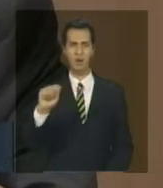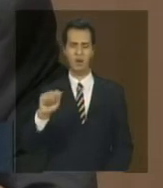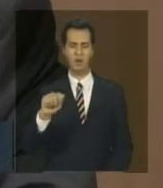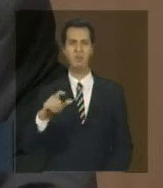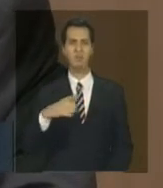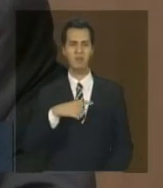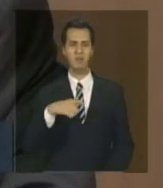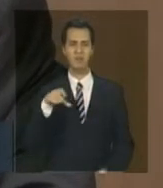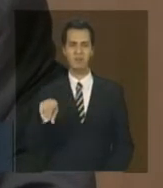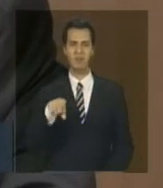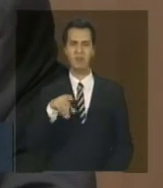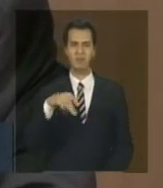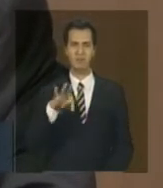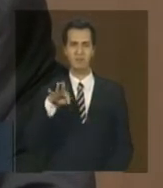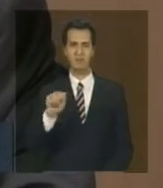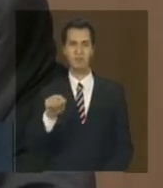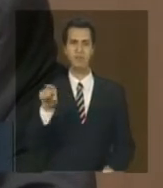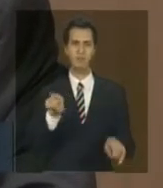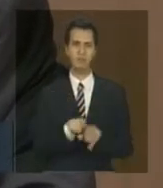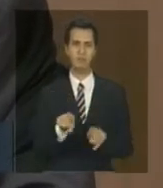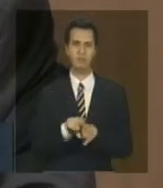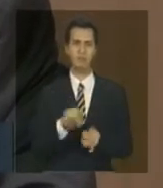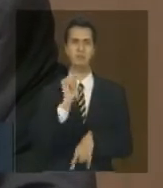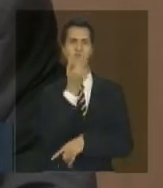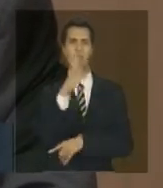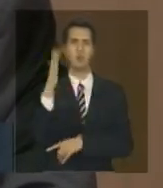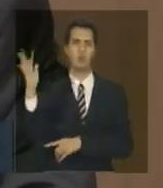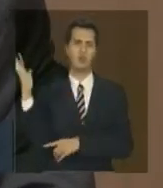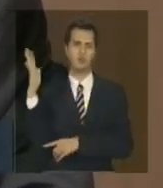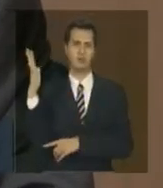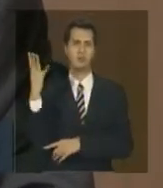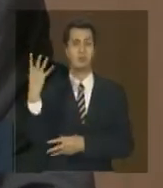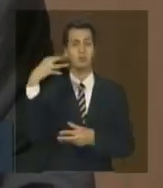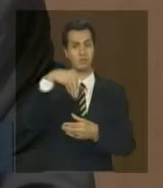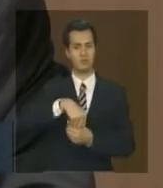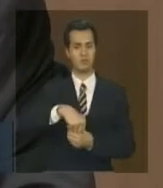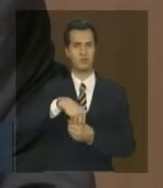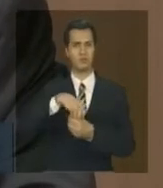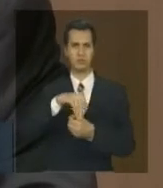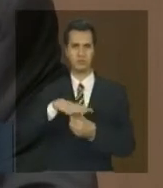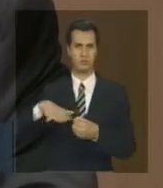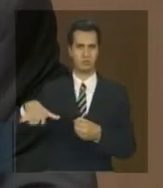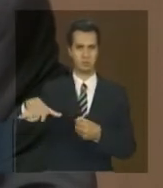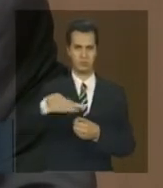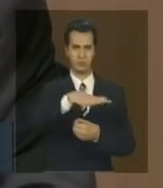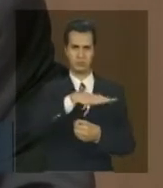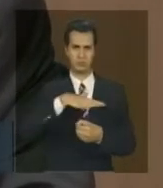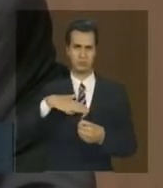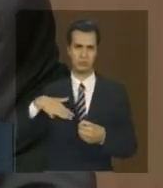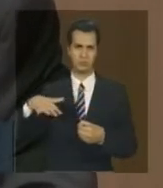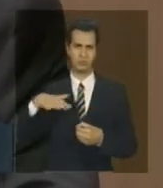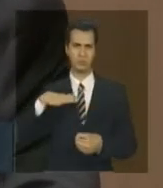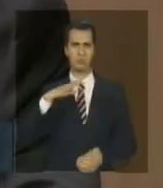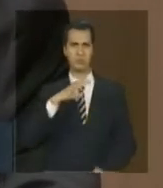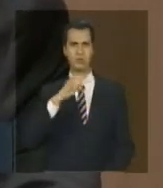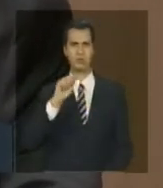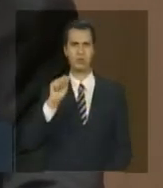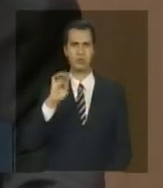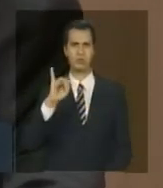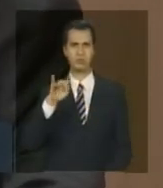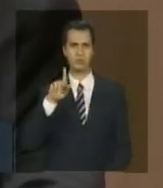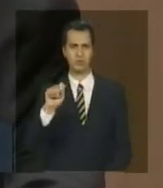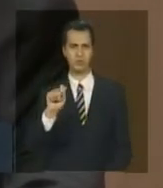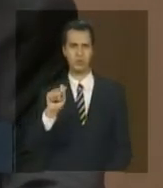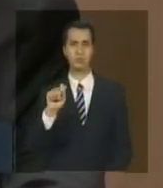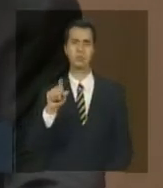as áreas do bioma do Mata Atlântica mas também florestas interioranas que estão dentro do bioma da Caatinga e Cerrado que não